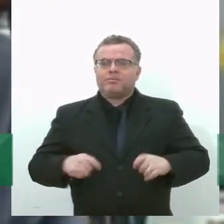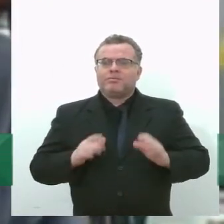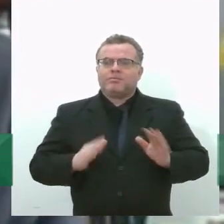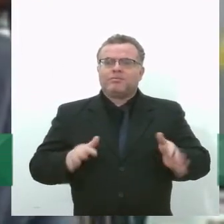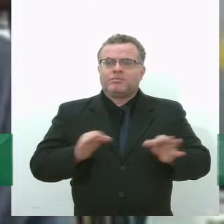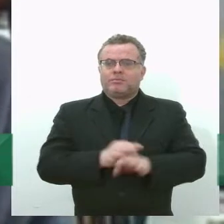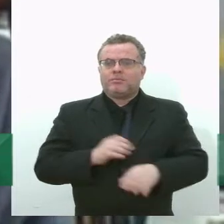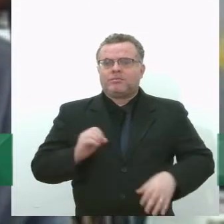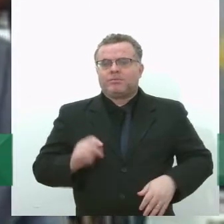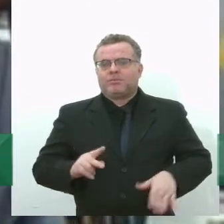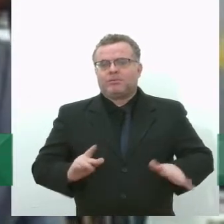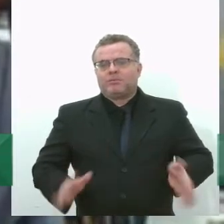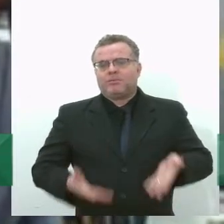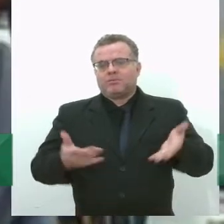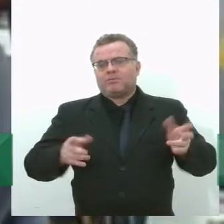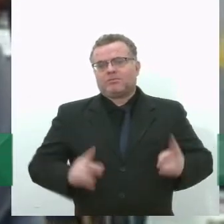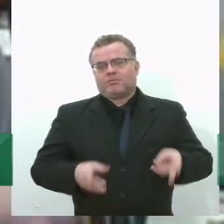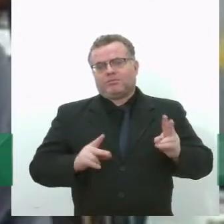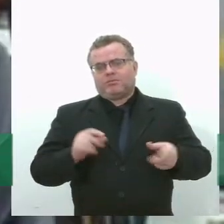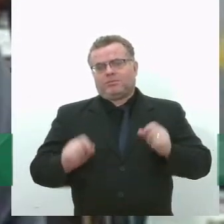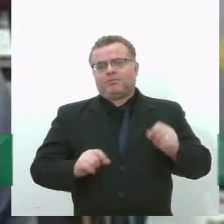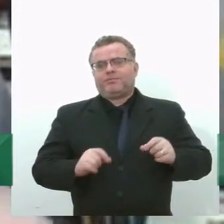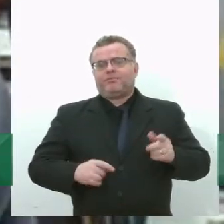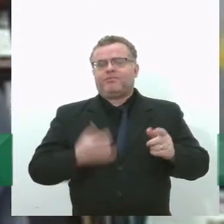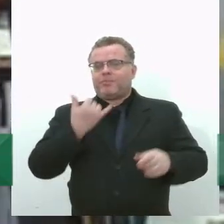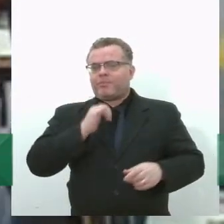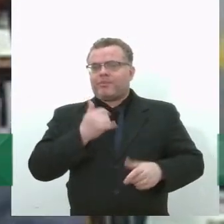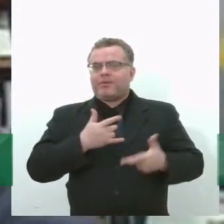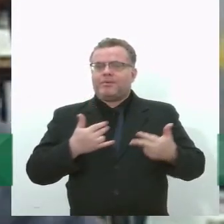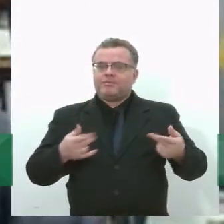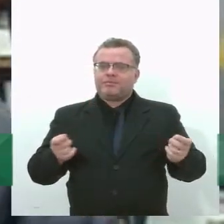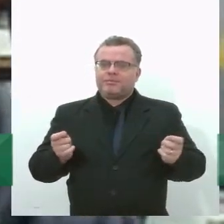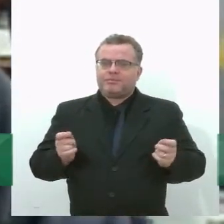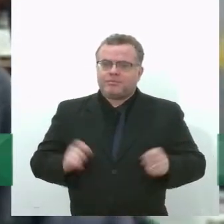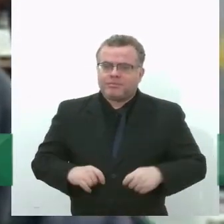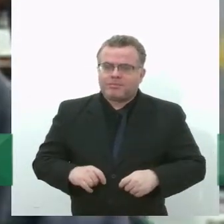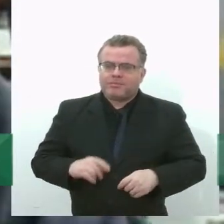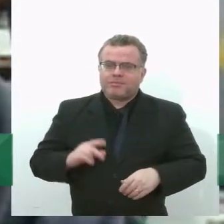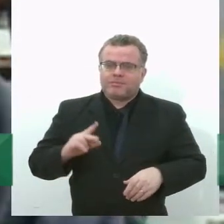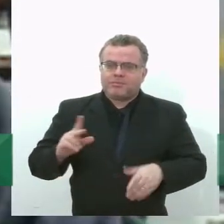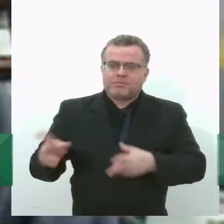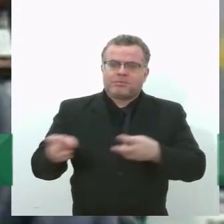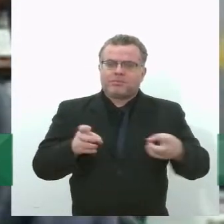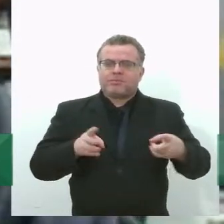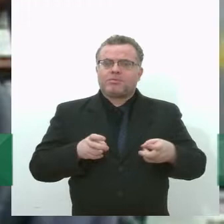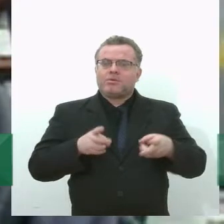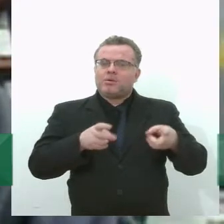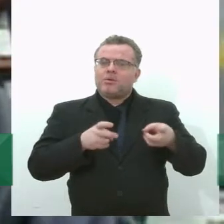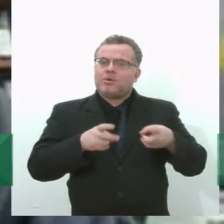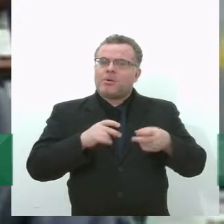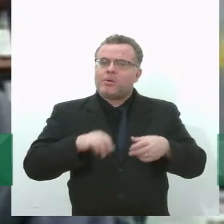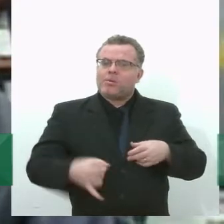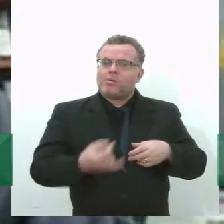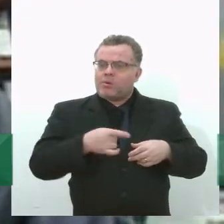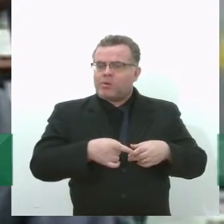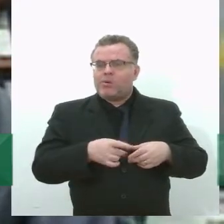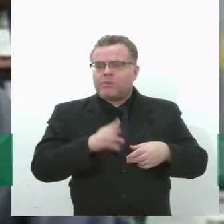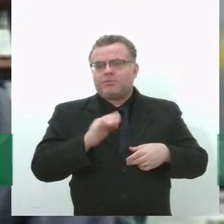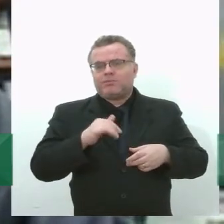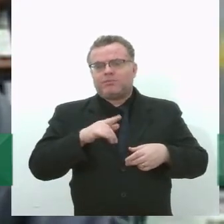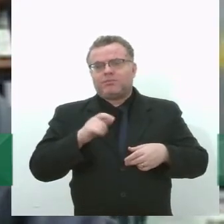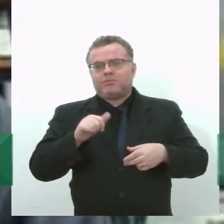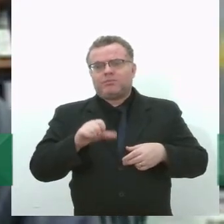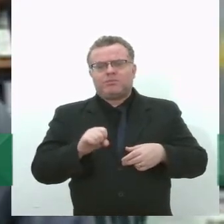produzem energia elétrica. Então, eles fazem a retirada mais adequada desse biogás do aterro,